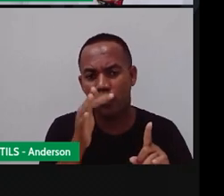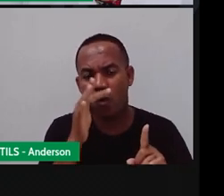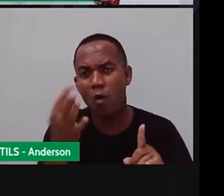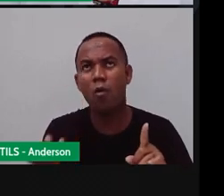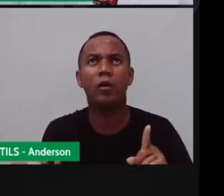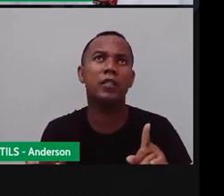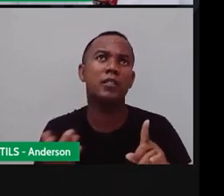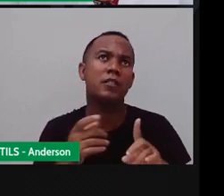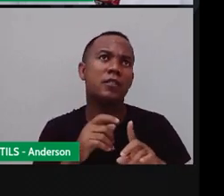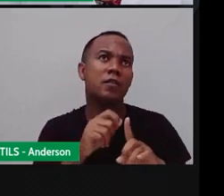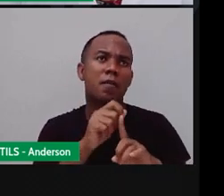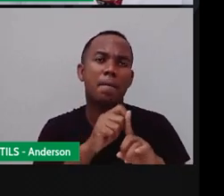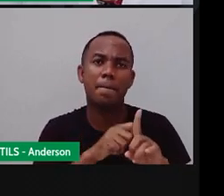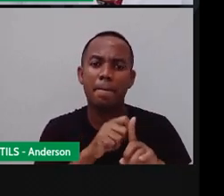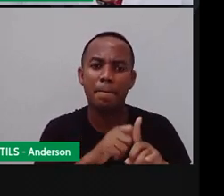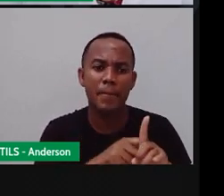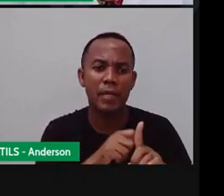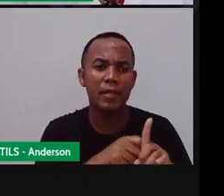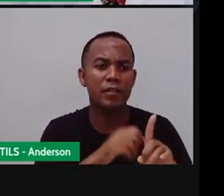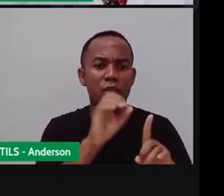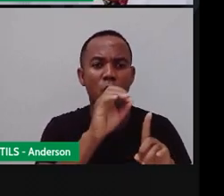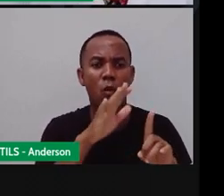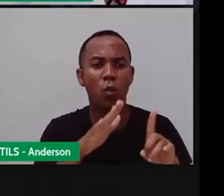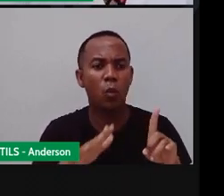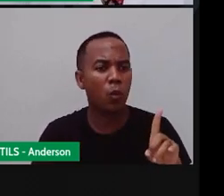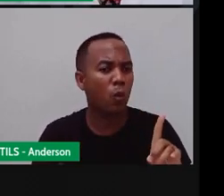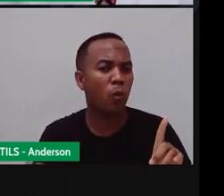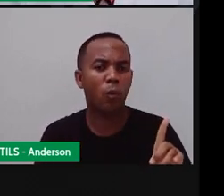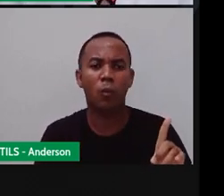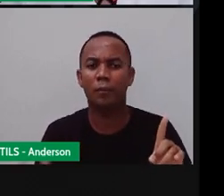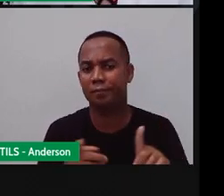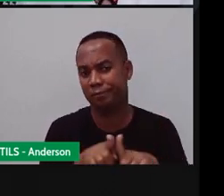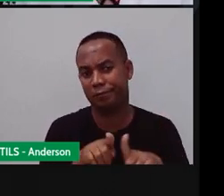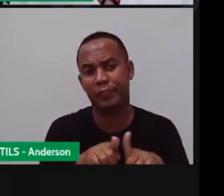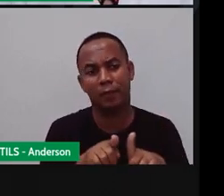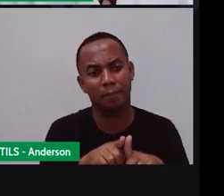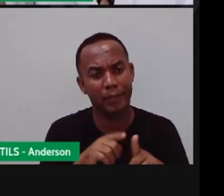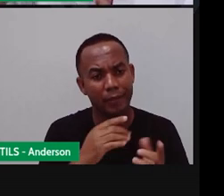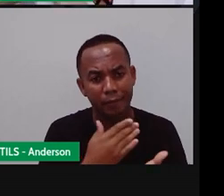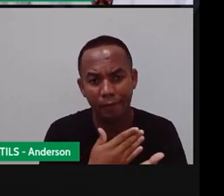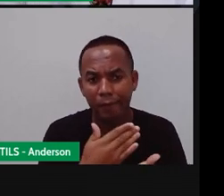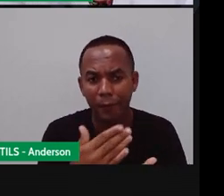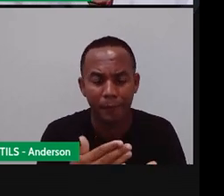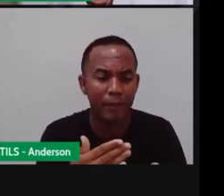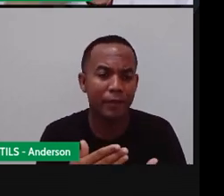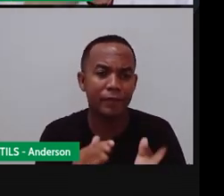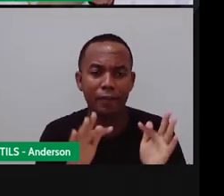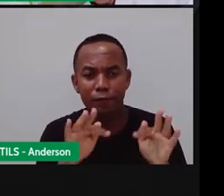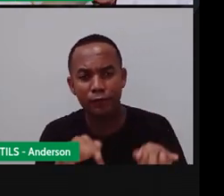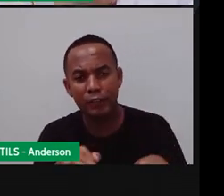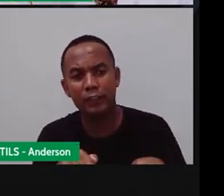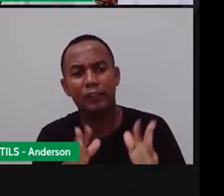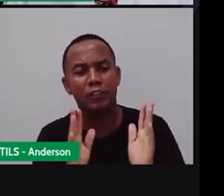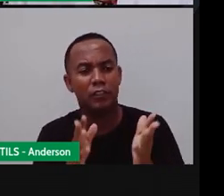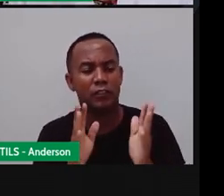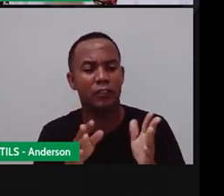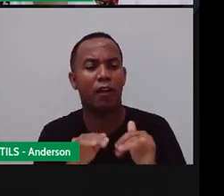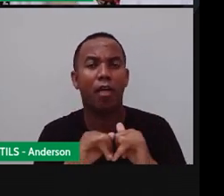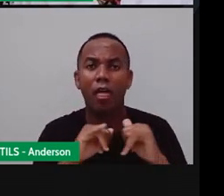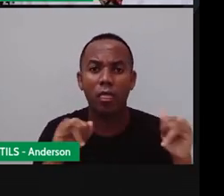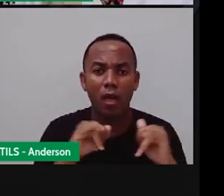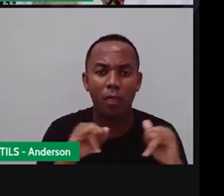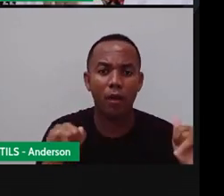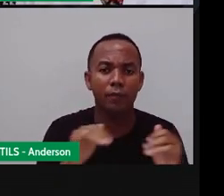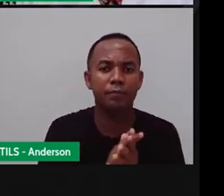o inverno Então geralmente essa informação passa no jornal né? Dizendo que está começando uma estação que está acabando a outra Então